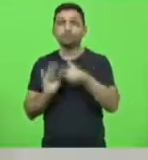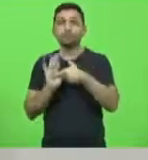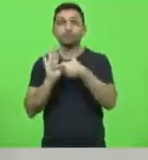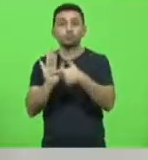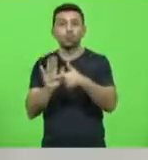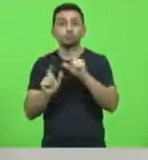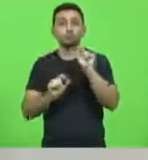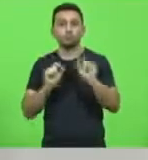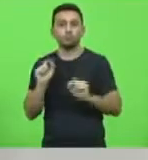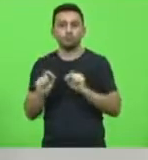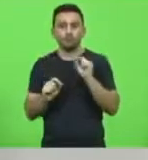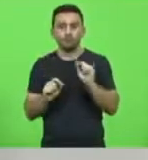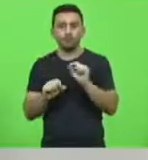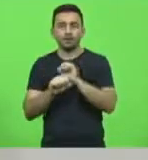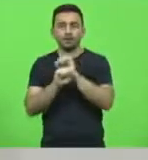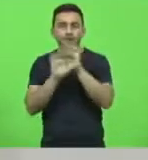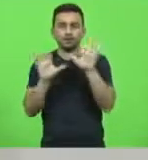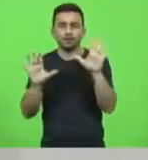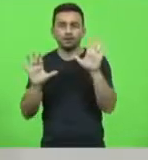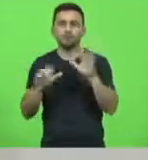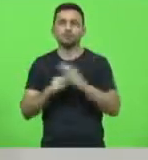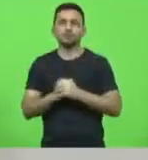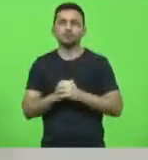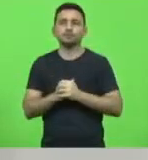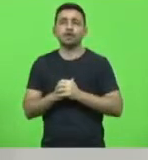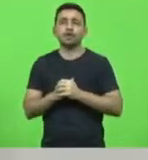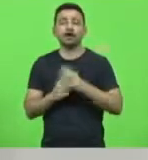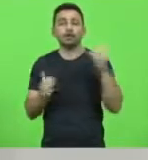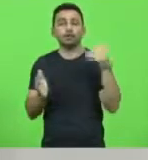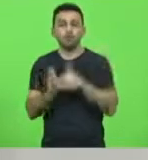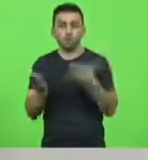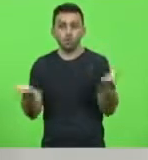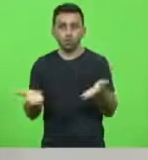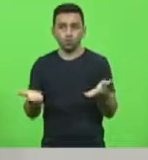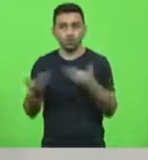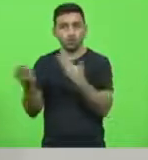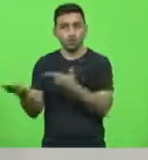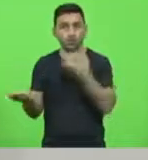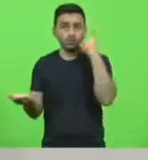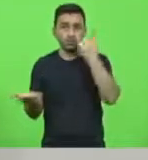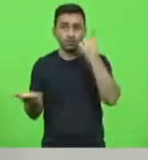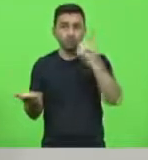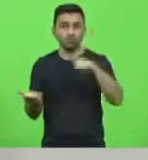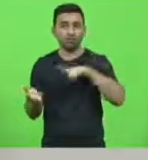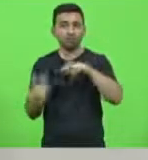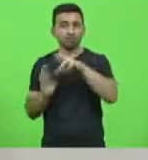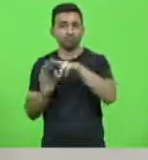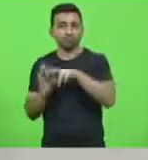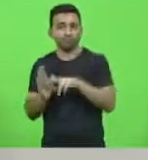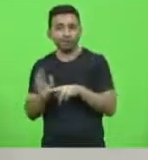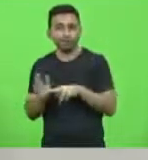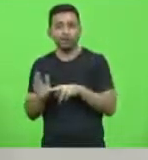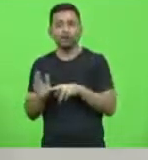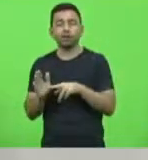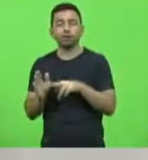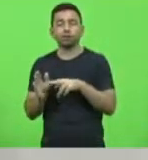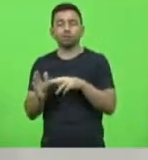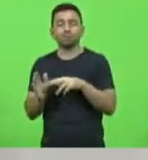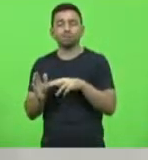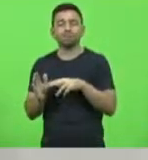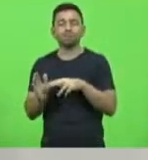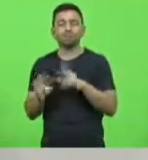claramente que isto é um fato de que, até hoje, o deputado permanece com medidas restritivas em vigor.